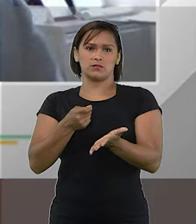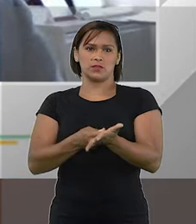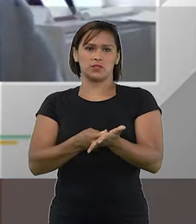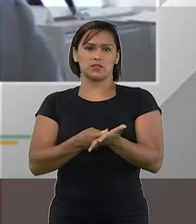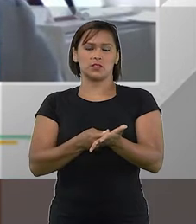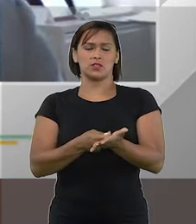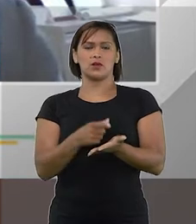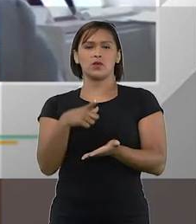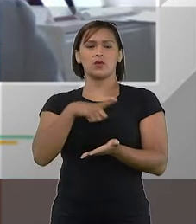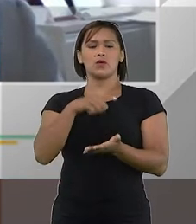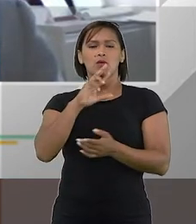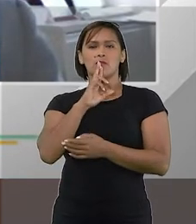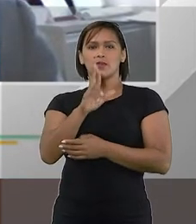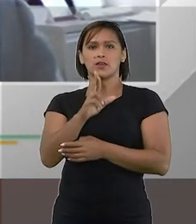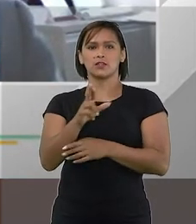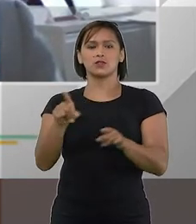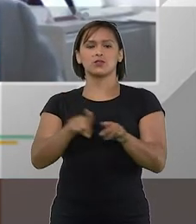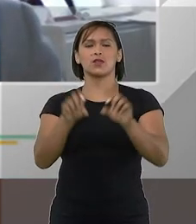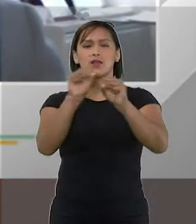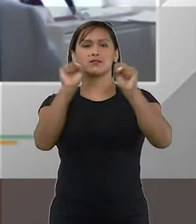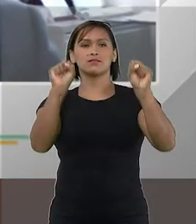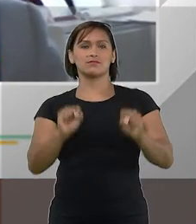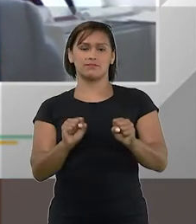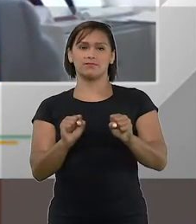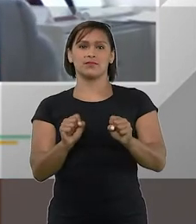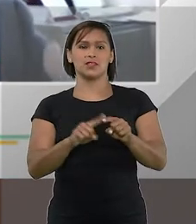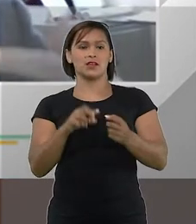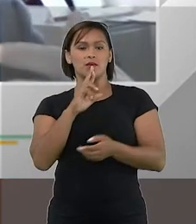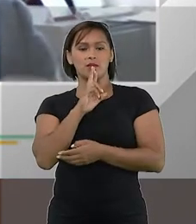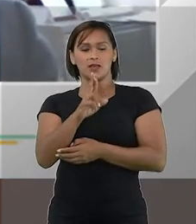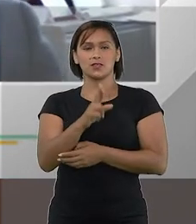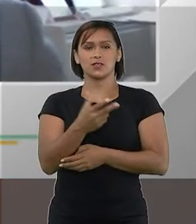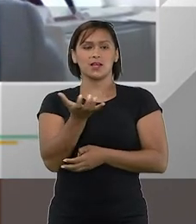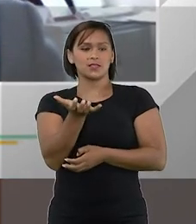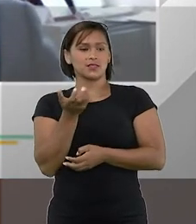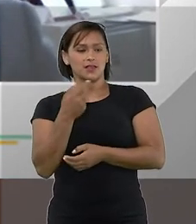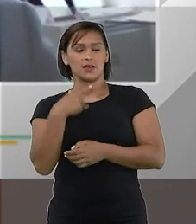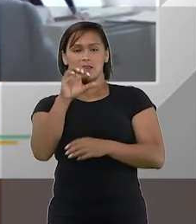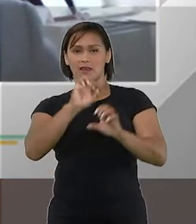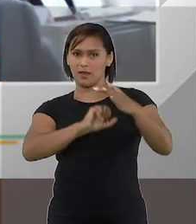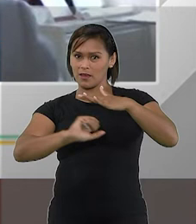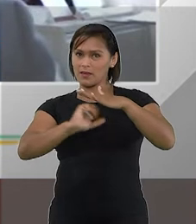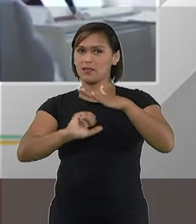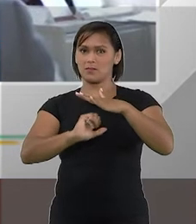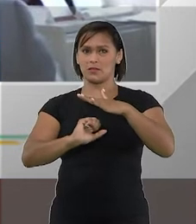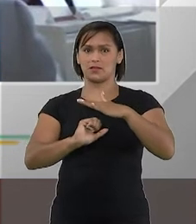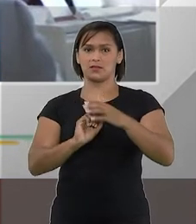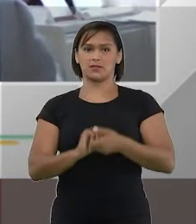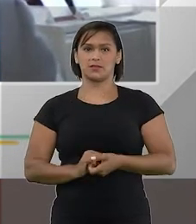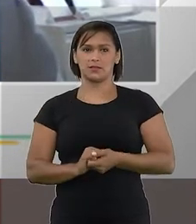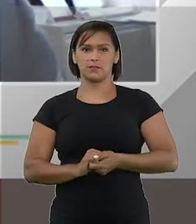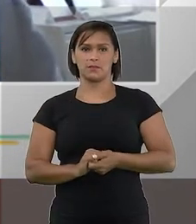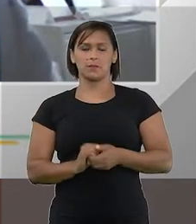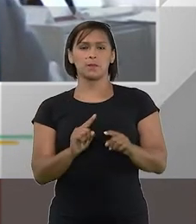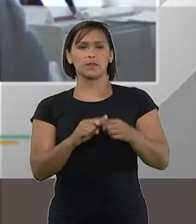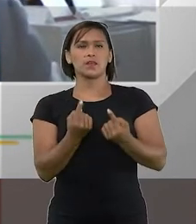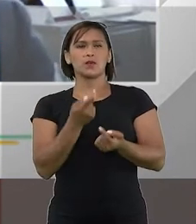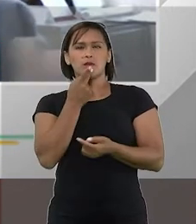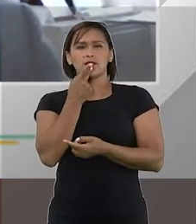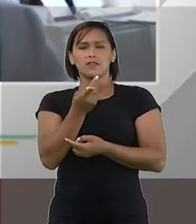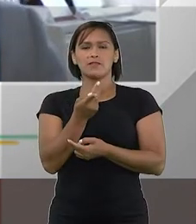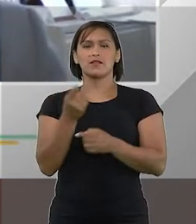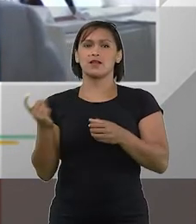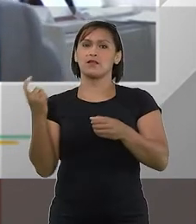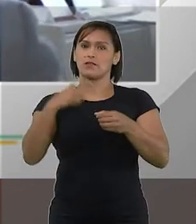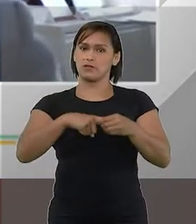com a obtenção dos resultados do sistema, os resultados pretendidos pelo sistema de insolvência. E quando nós